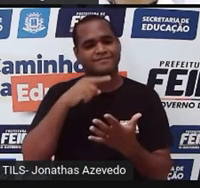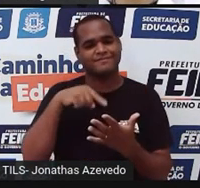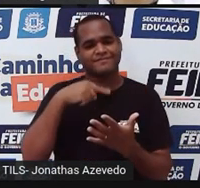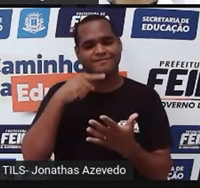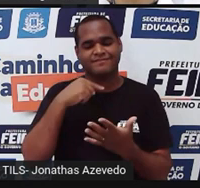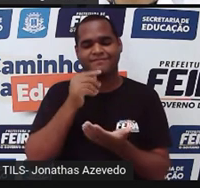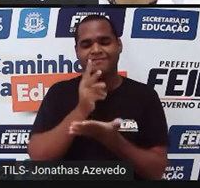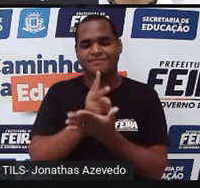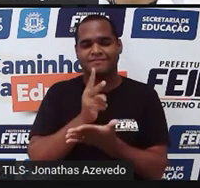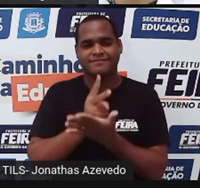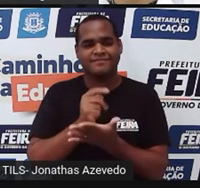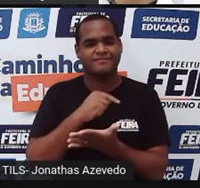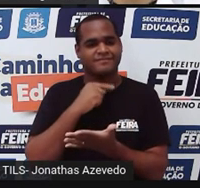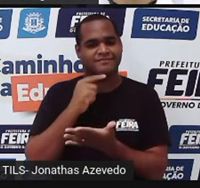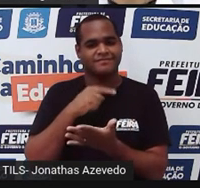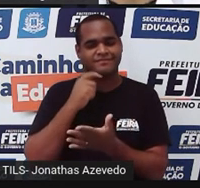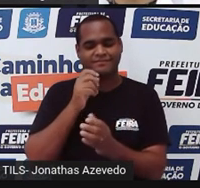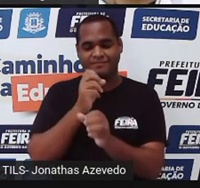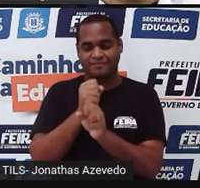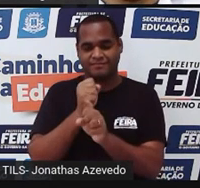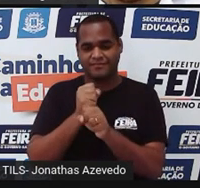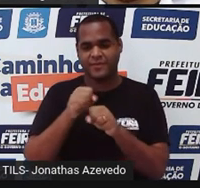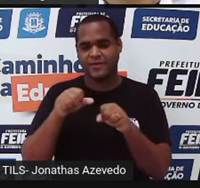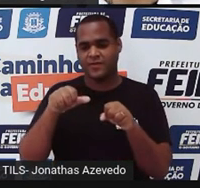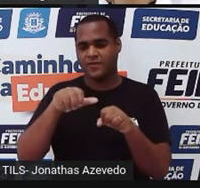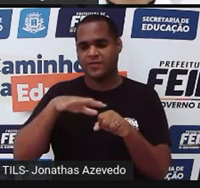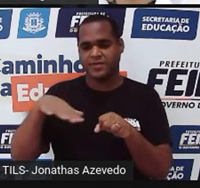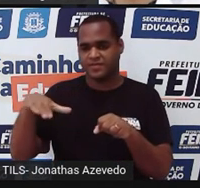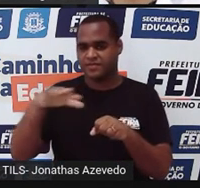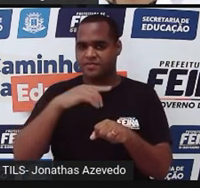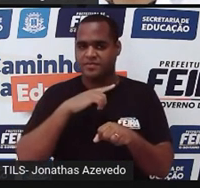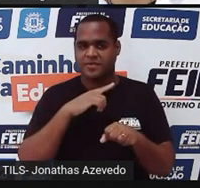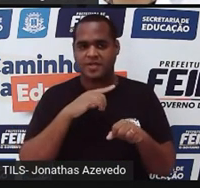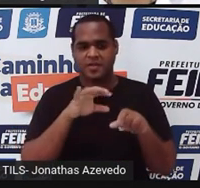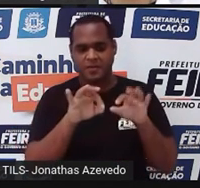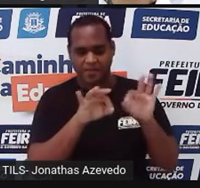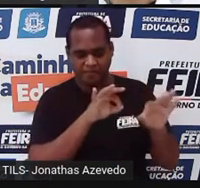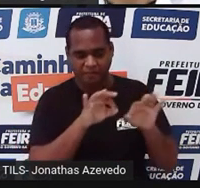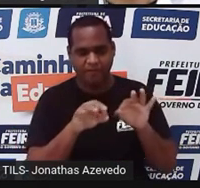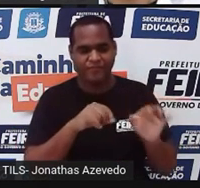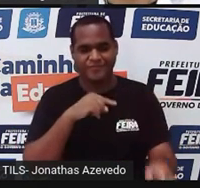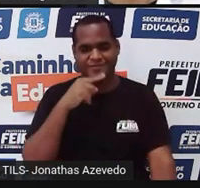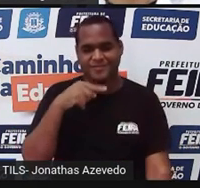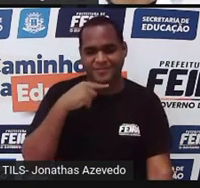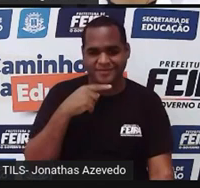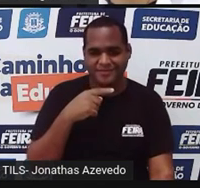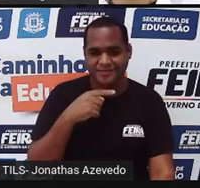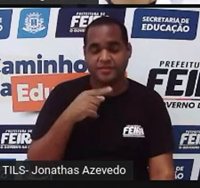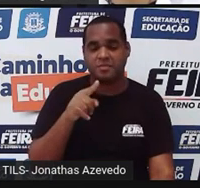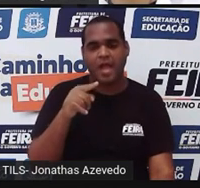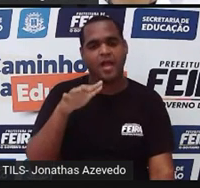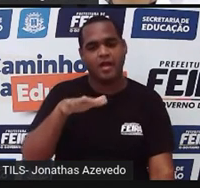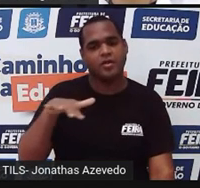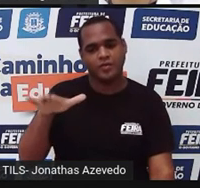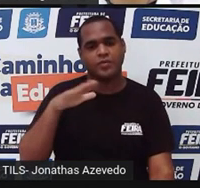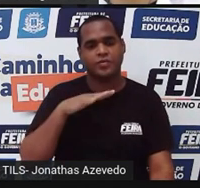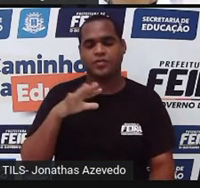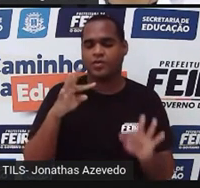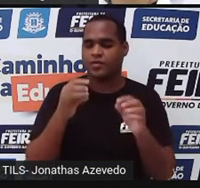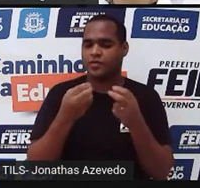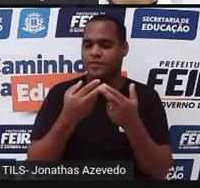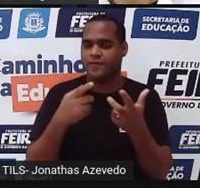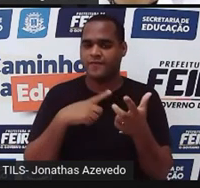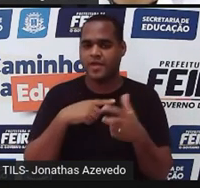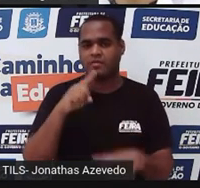áreas de todas as figuras de todos os formatos mas esses formatos que a gente não